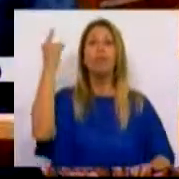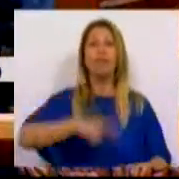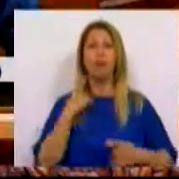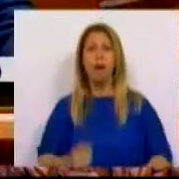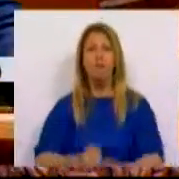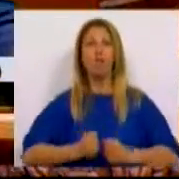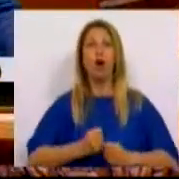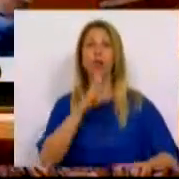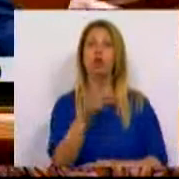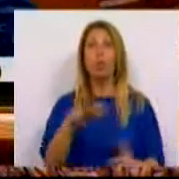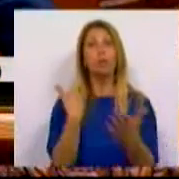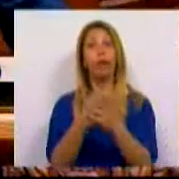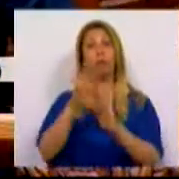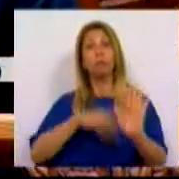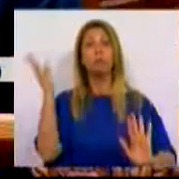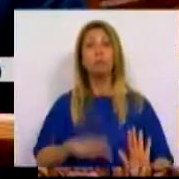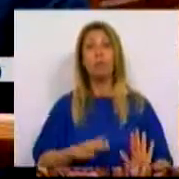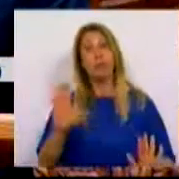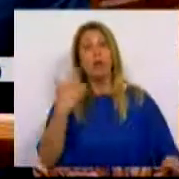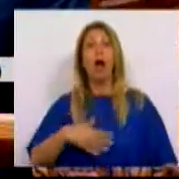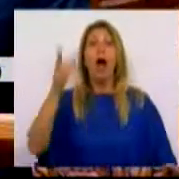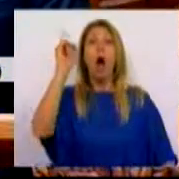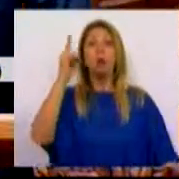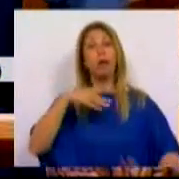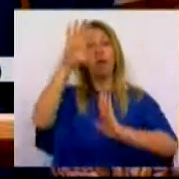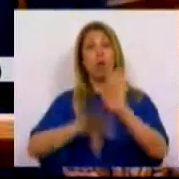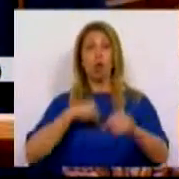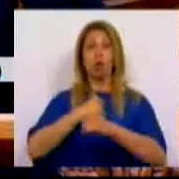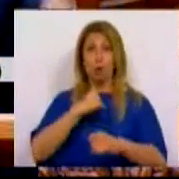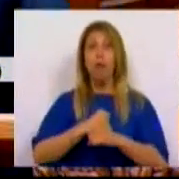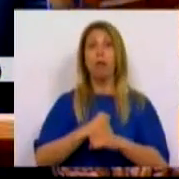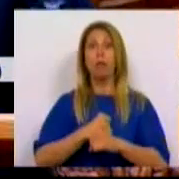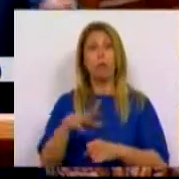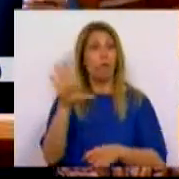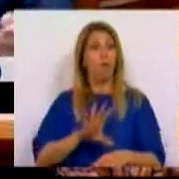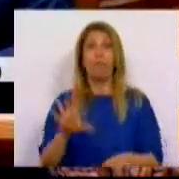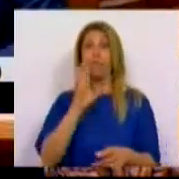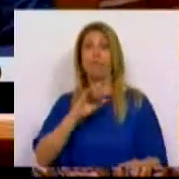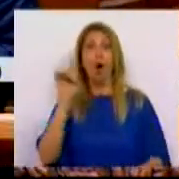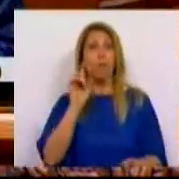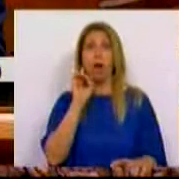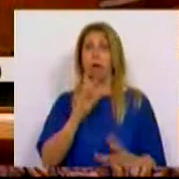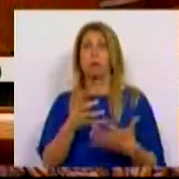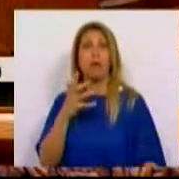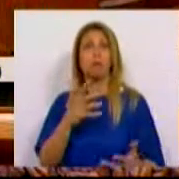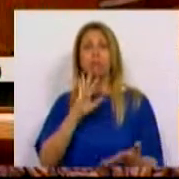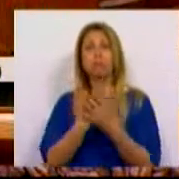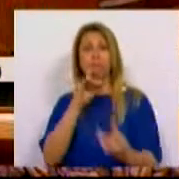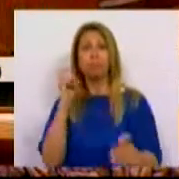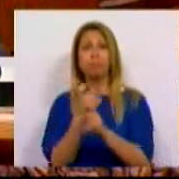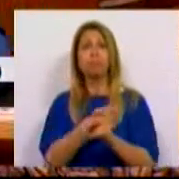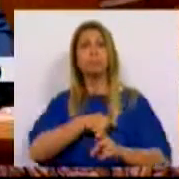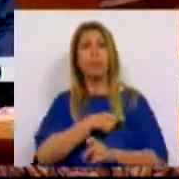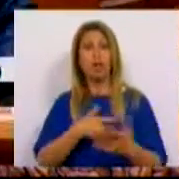para responder à precariedade, nomeadamente à autoridade, para as condições de trabalho, que é uma peça-chave para o funcionamento da fiscalização.